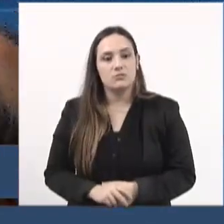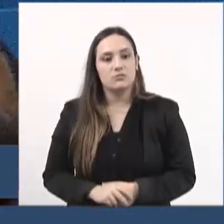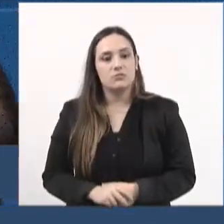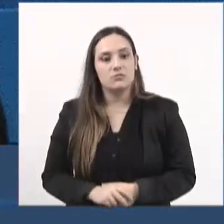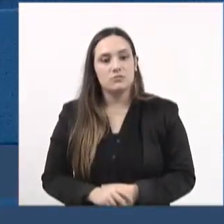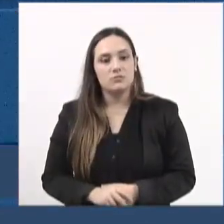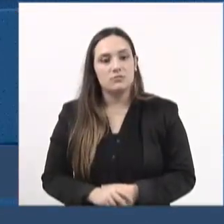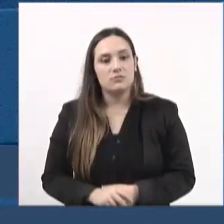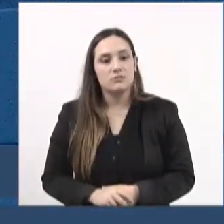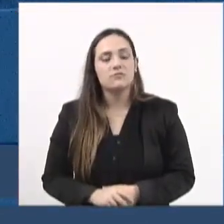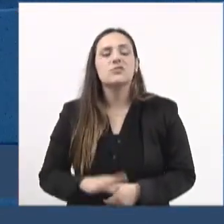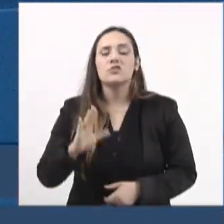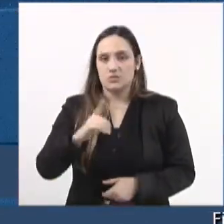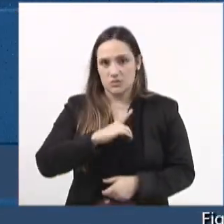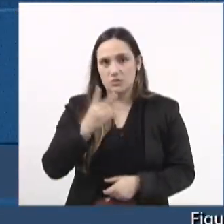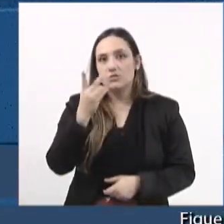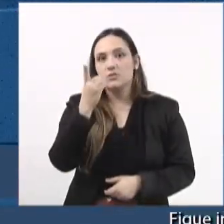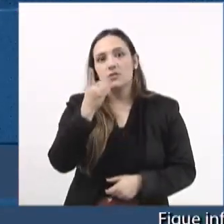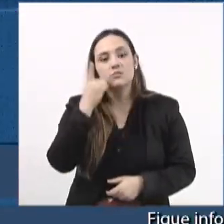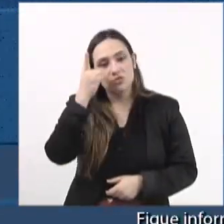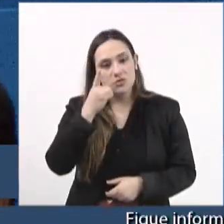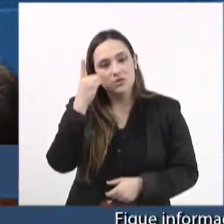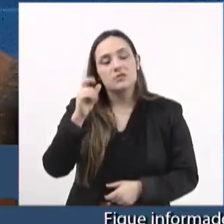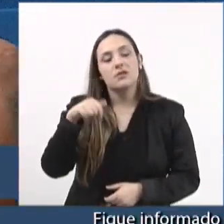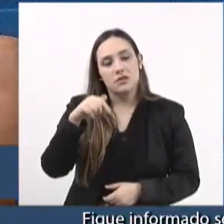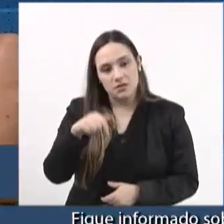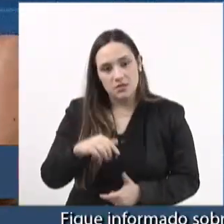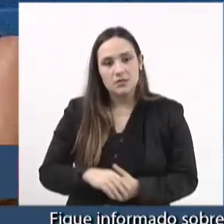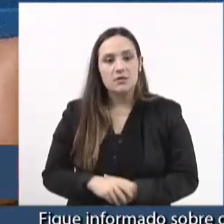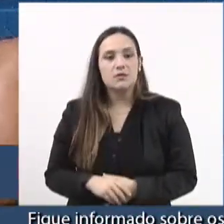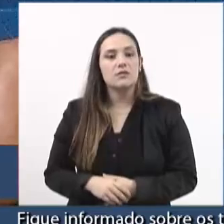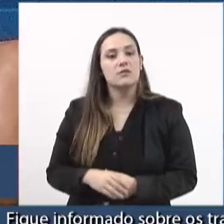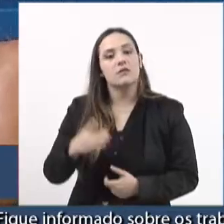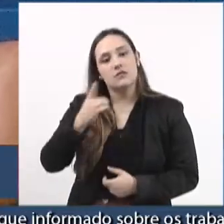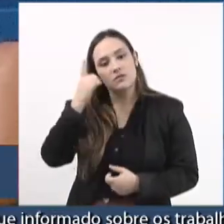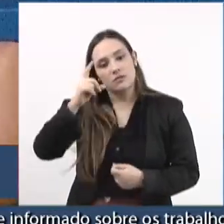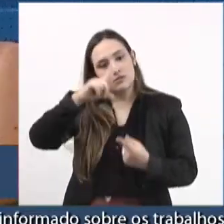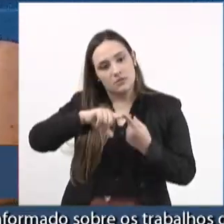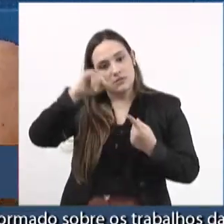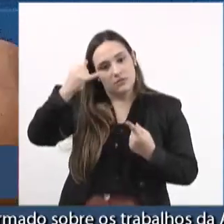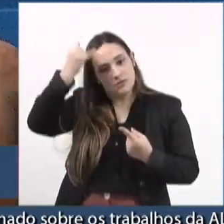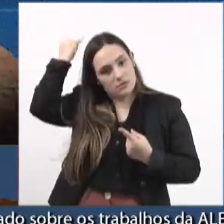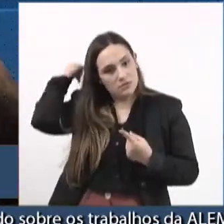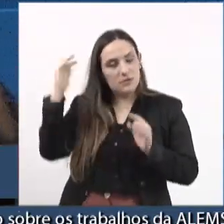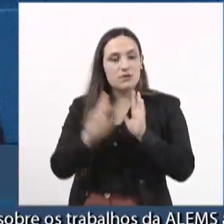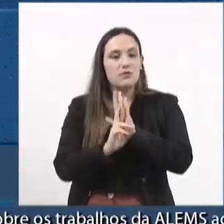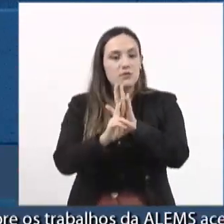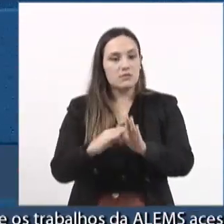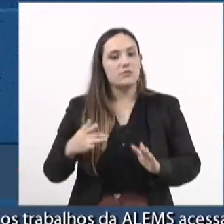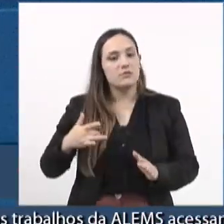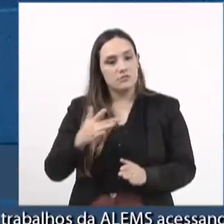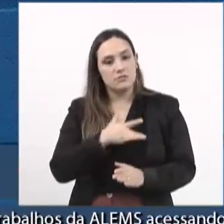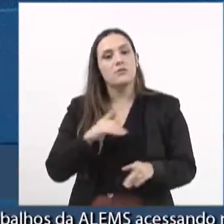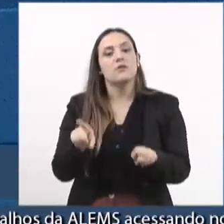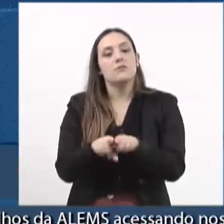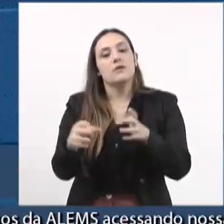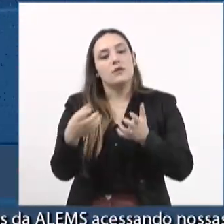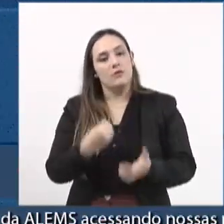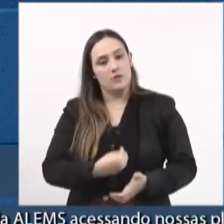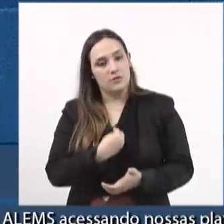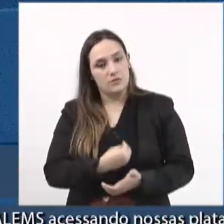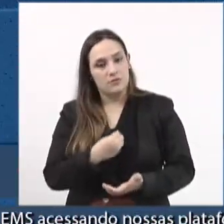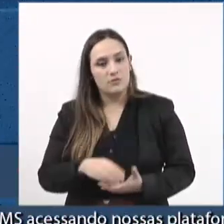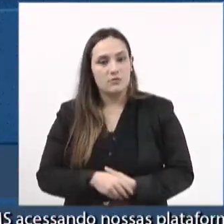menos dois deputados estaduais dessa Casa, o deputado que representa a saúde, também gostaria de participar